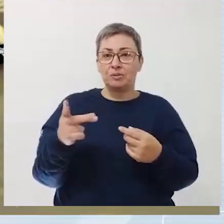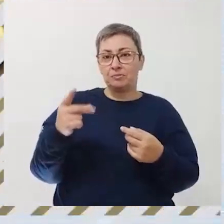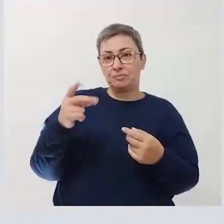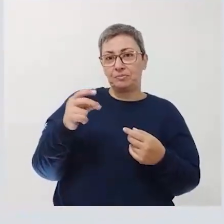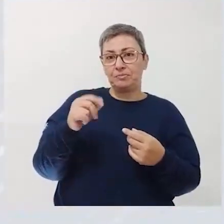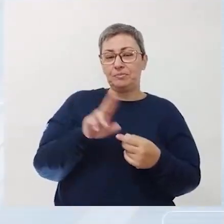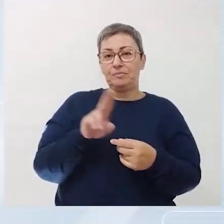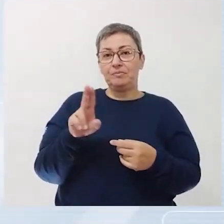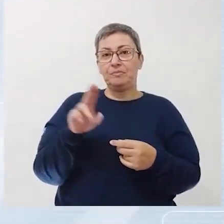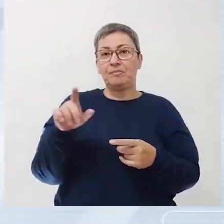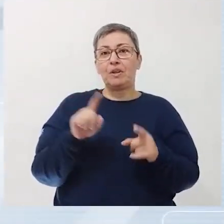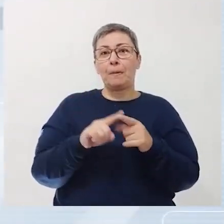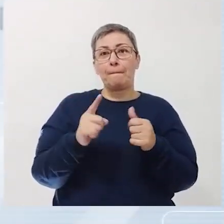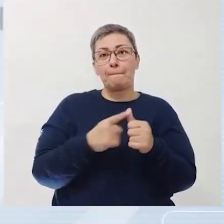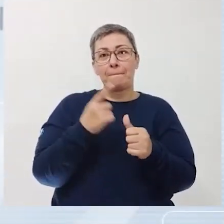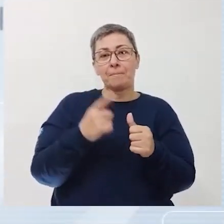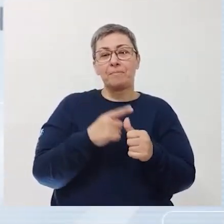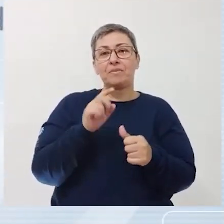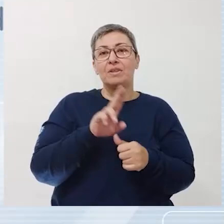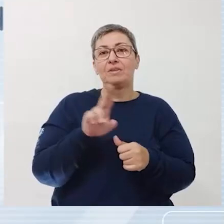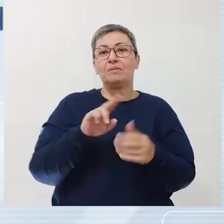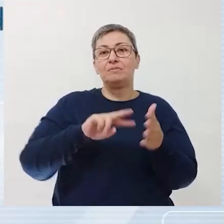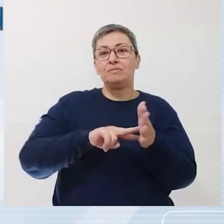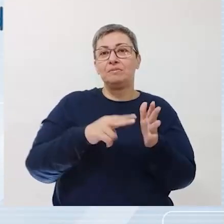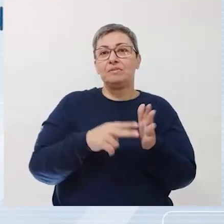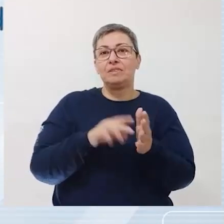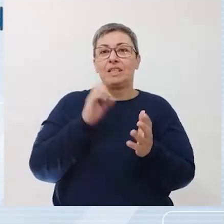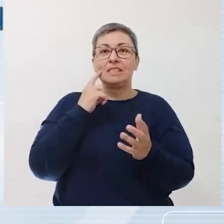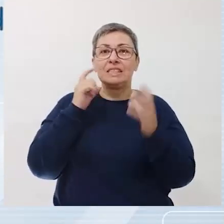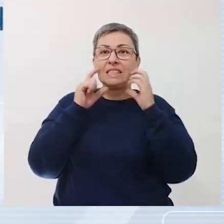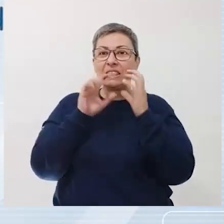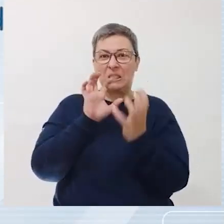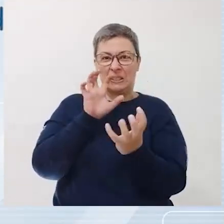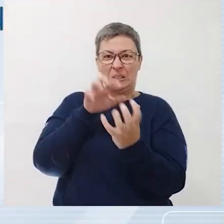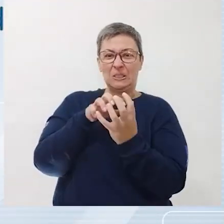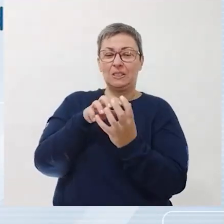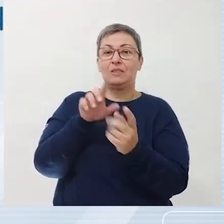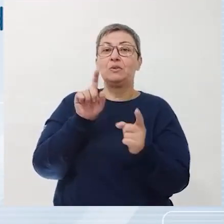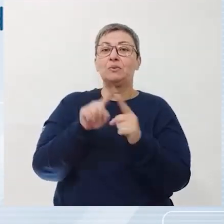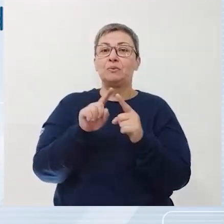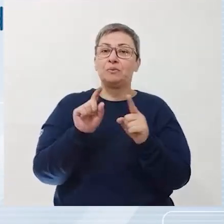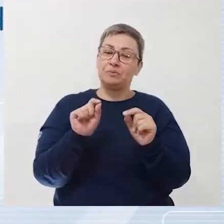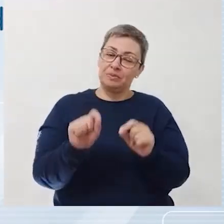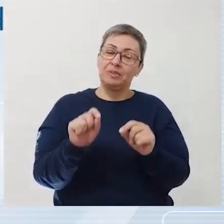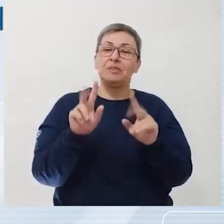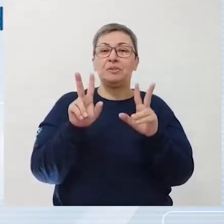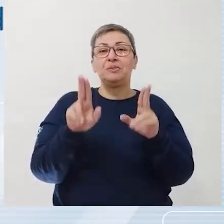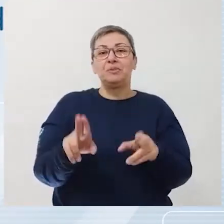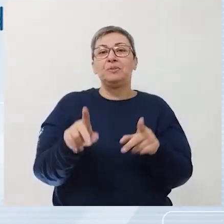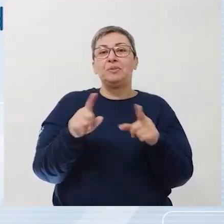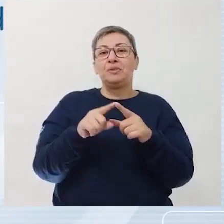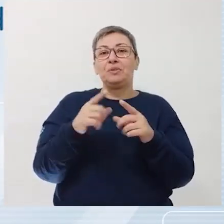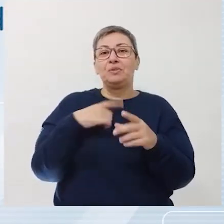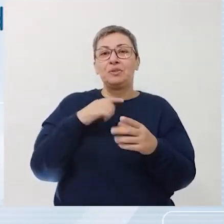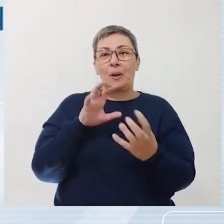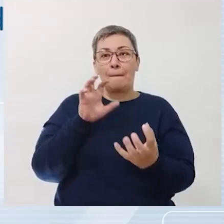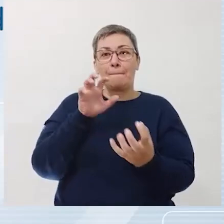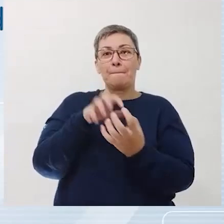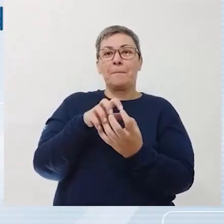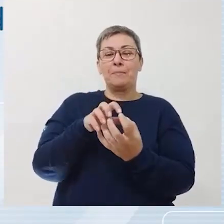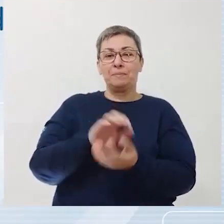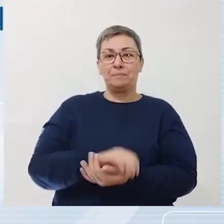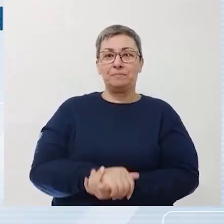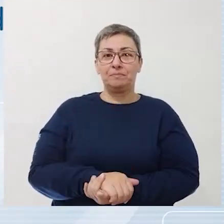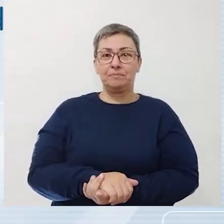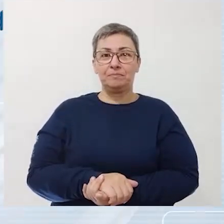o segundo nome do animal. Já o primeiro nome significa mandíbulas vorazes, o que condiz exatamente com o